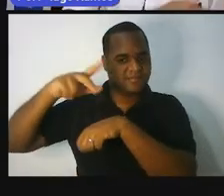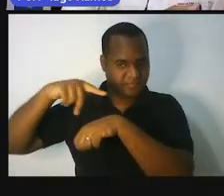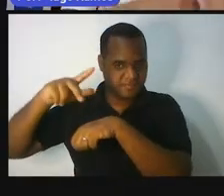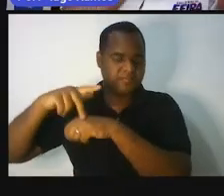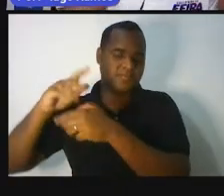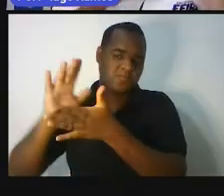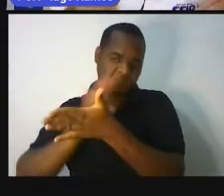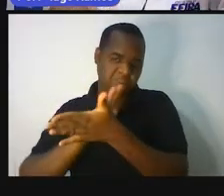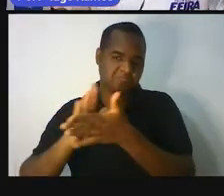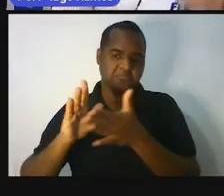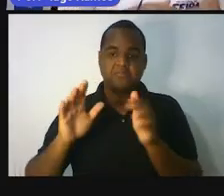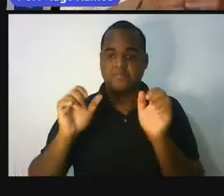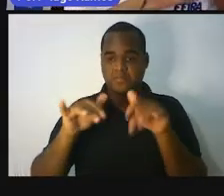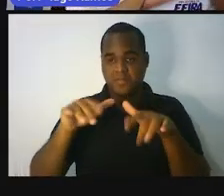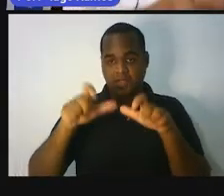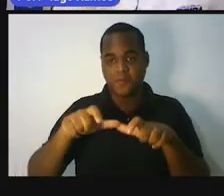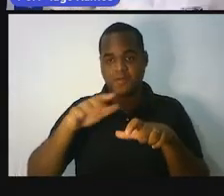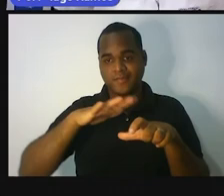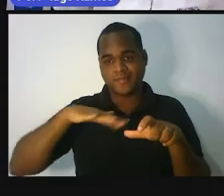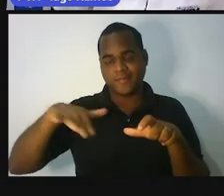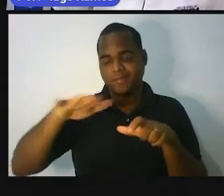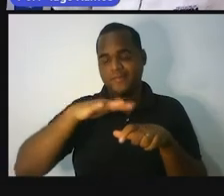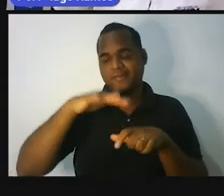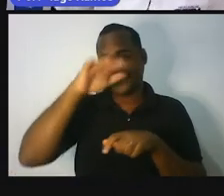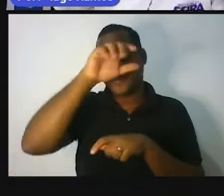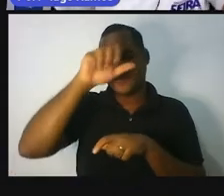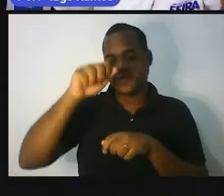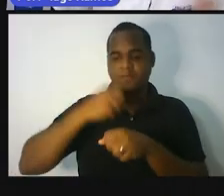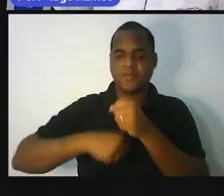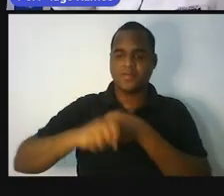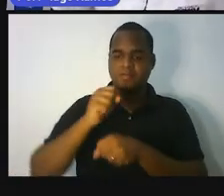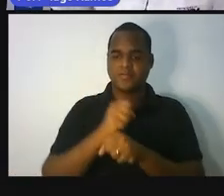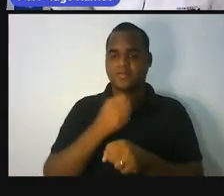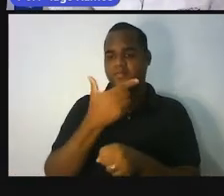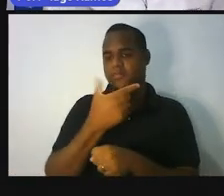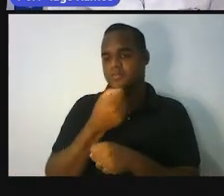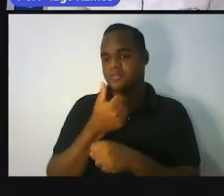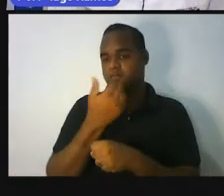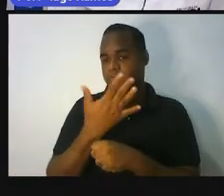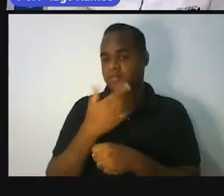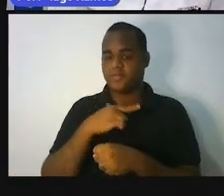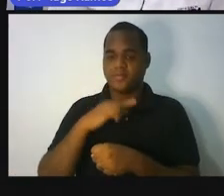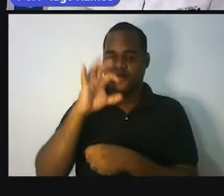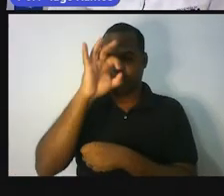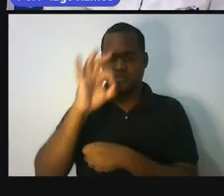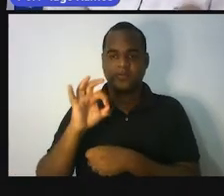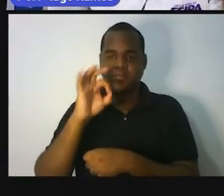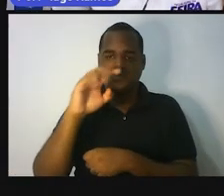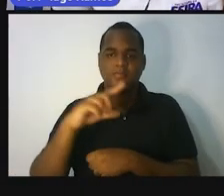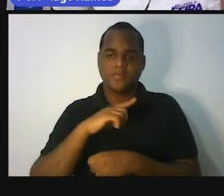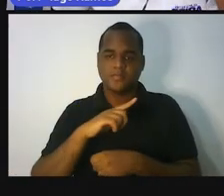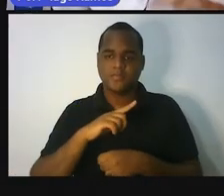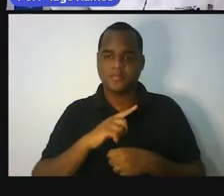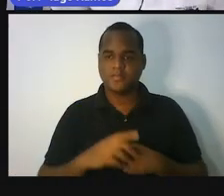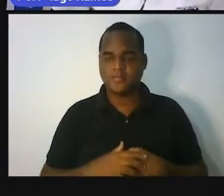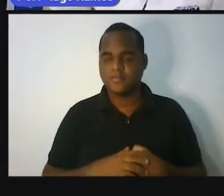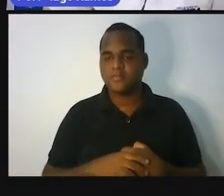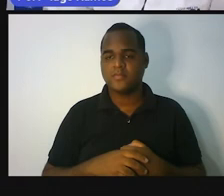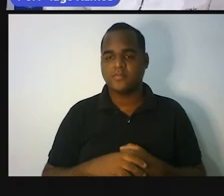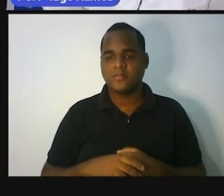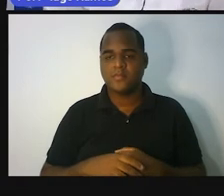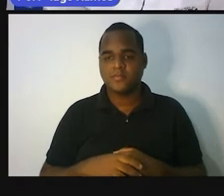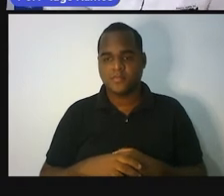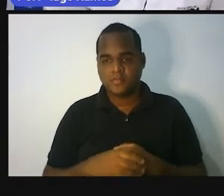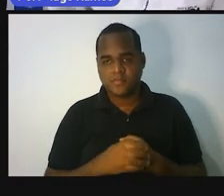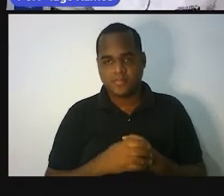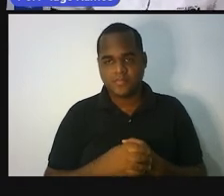populosos da África em 2014. Porque ali tinha porcentagens. Olha só. Então, veja aí.